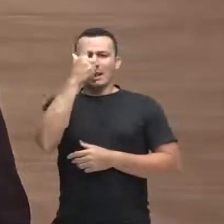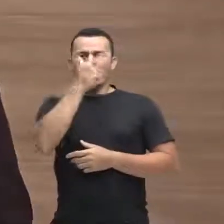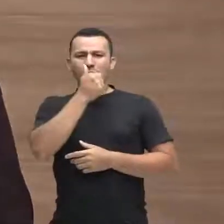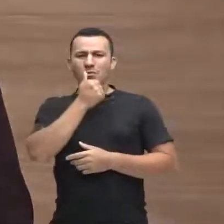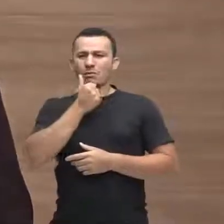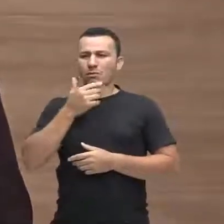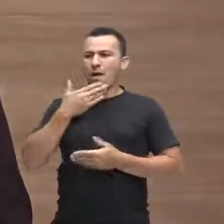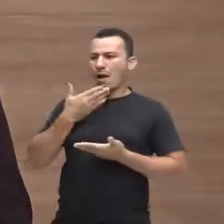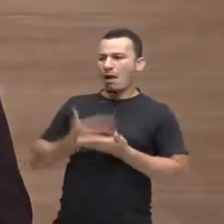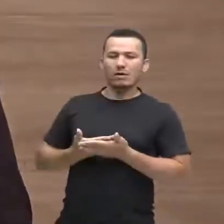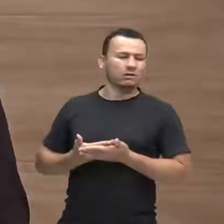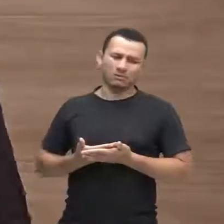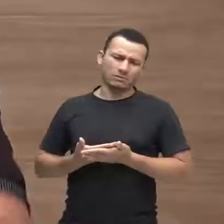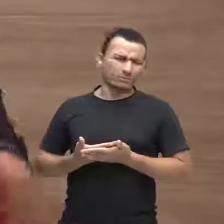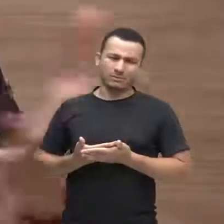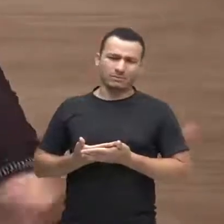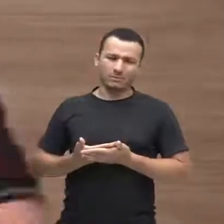ser,